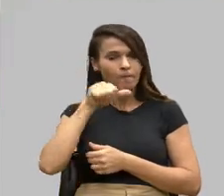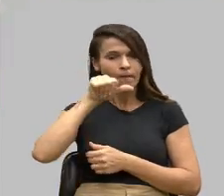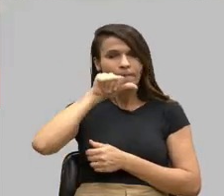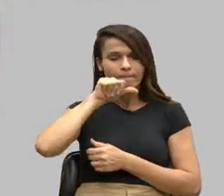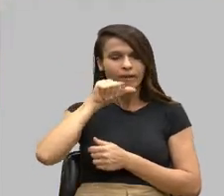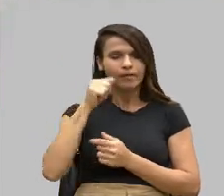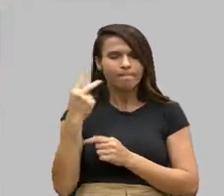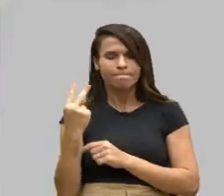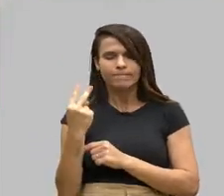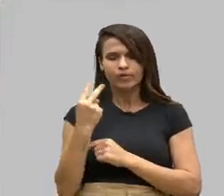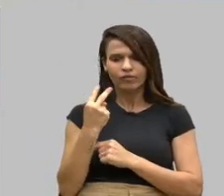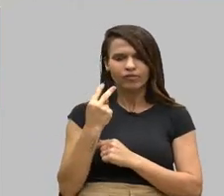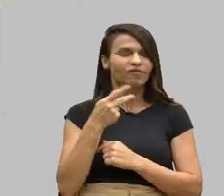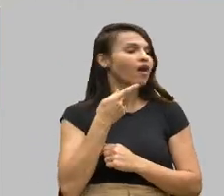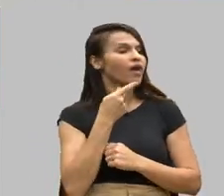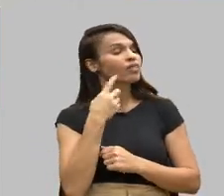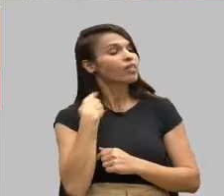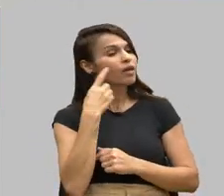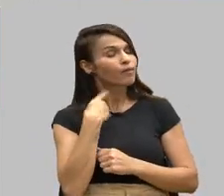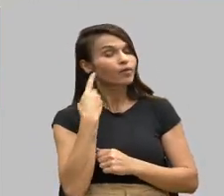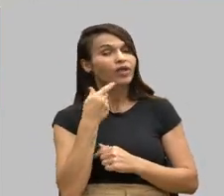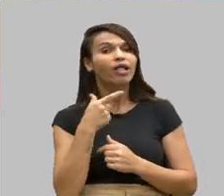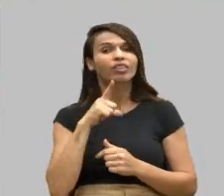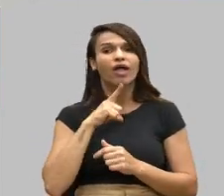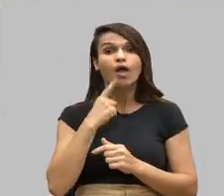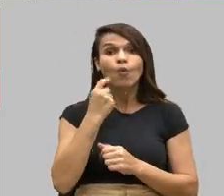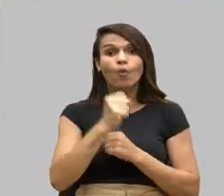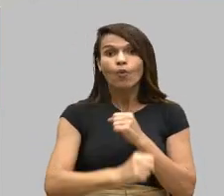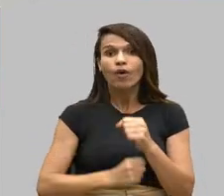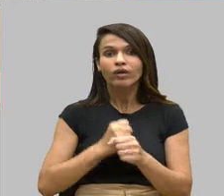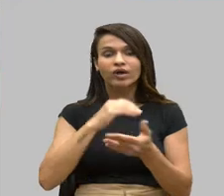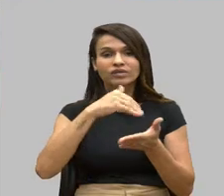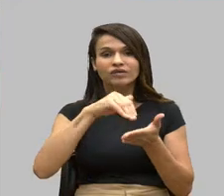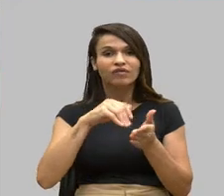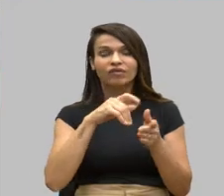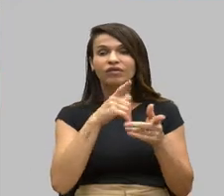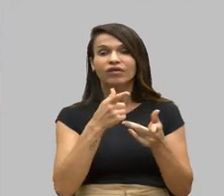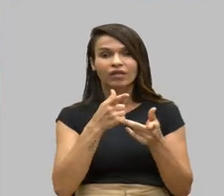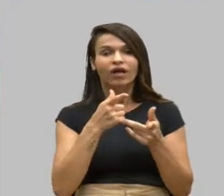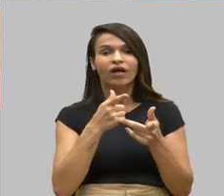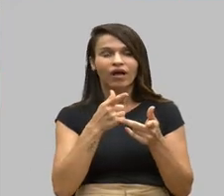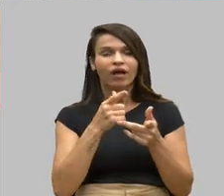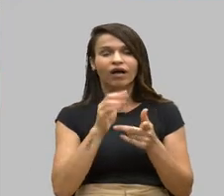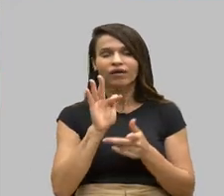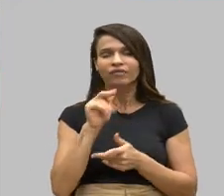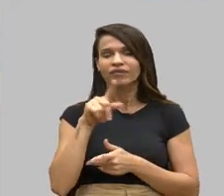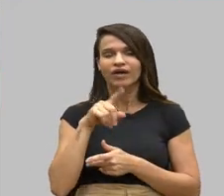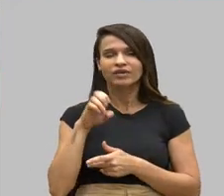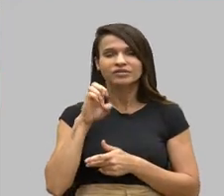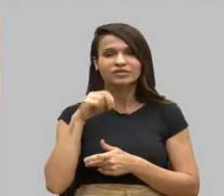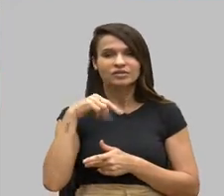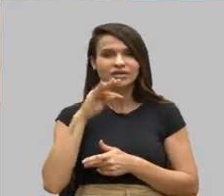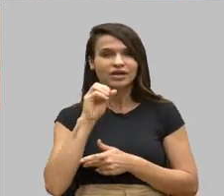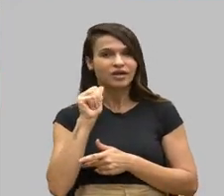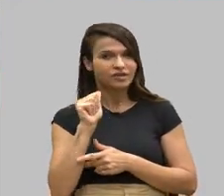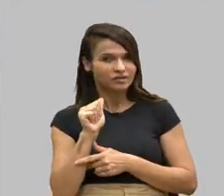e fala, deputado, tem um ano que a secretaria da fazenda não libera para me adquirir um carro que eu preciso.